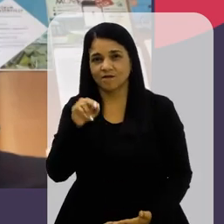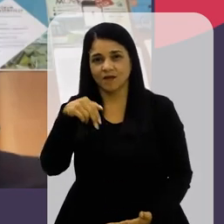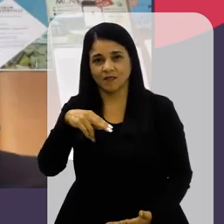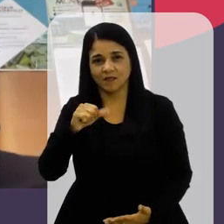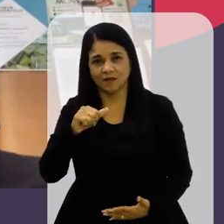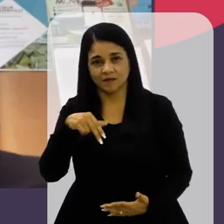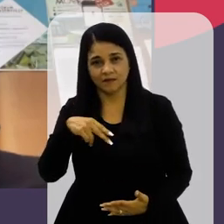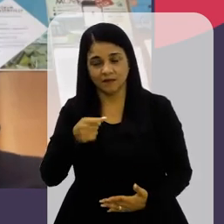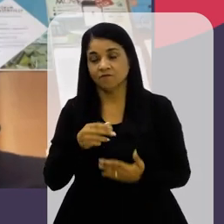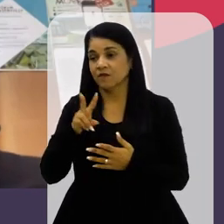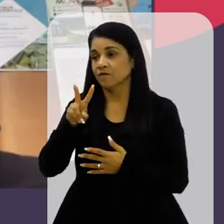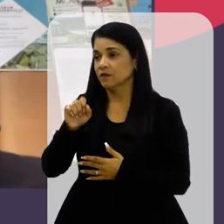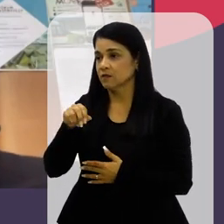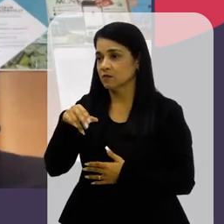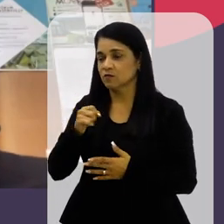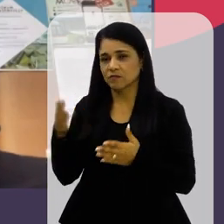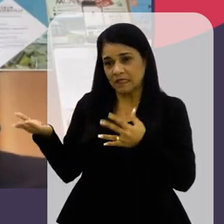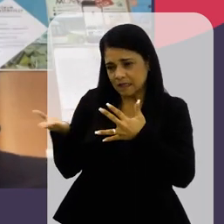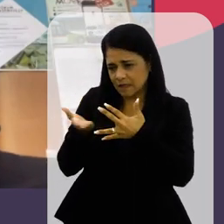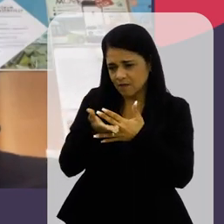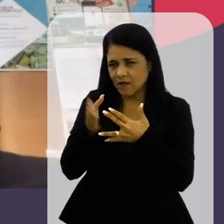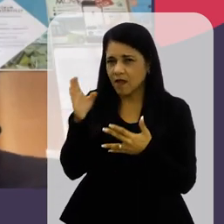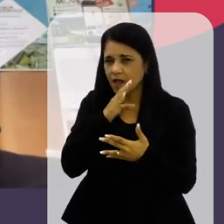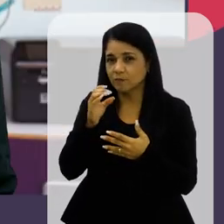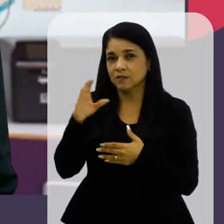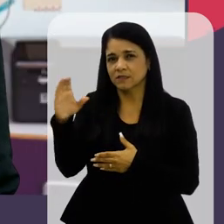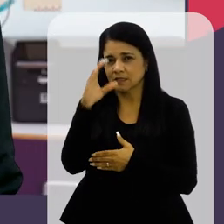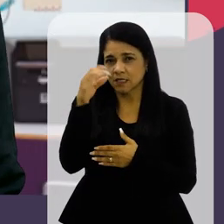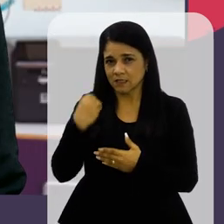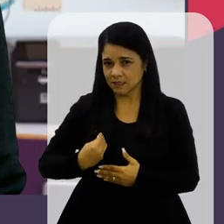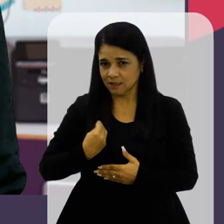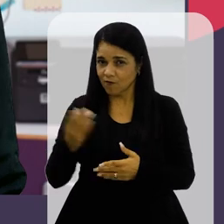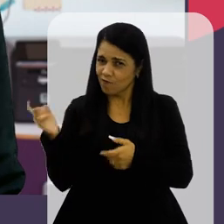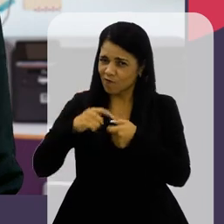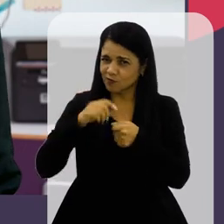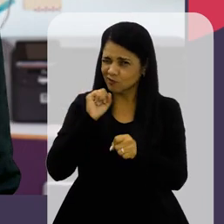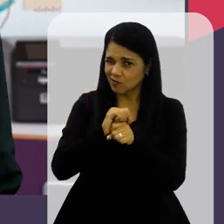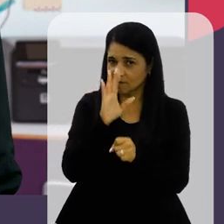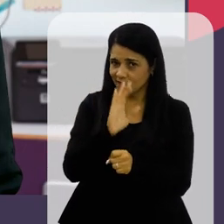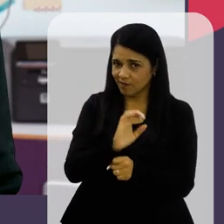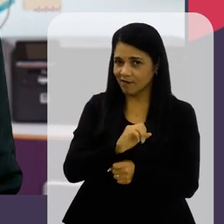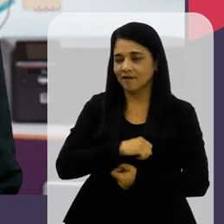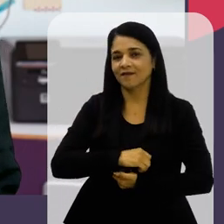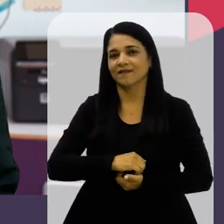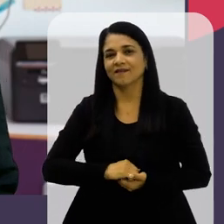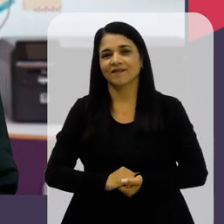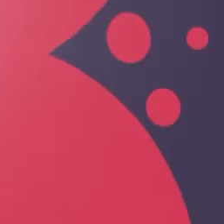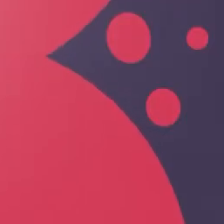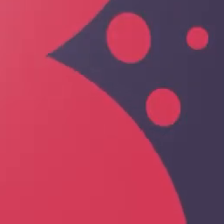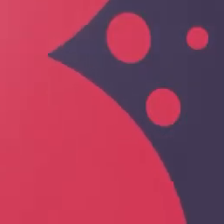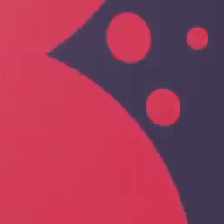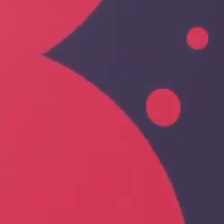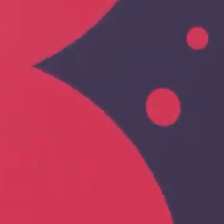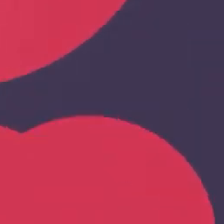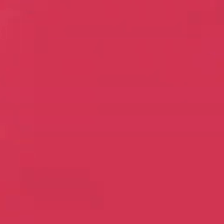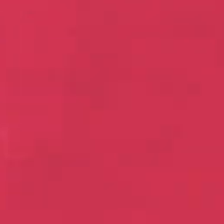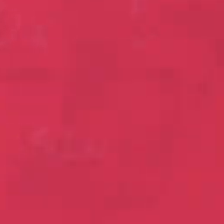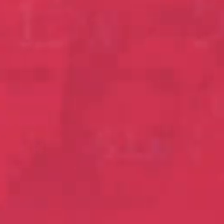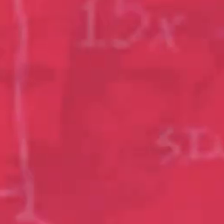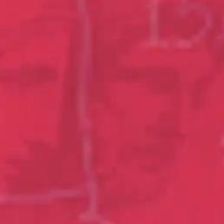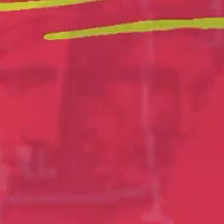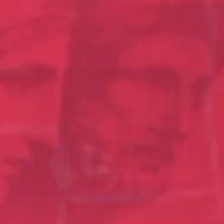Obrigada Fernanda Obrigada Vinícius A gente Vai fazer Um intervalo Rapidinho Ciência Existência Volta Já Já Não Sai Daí Música